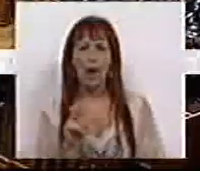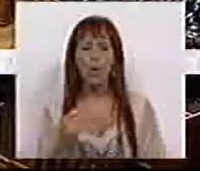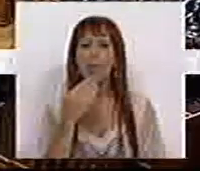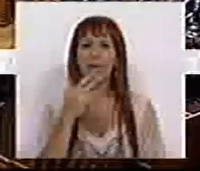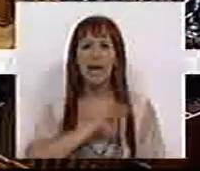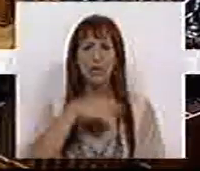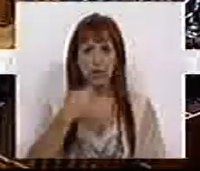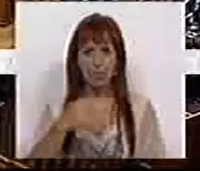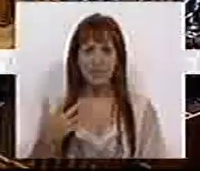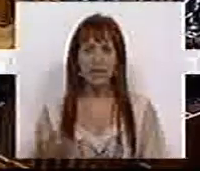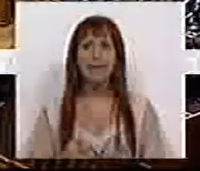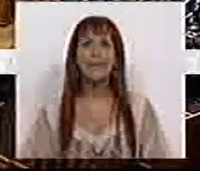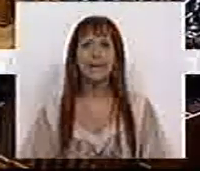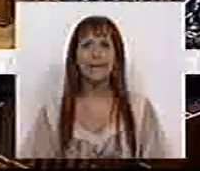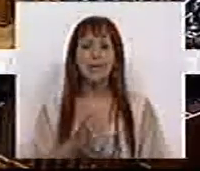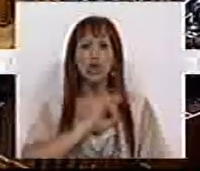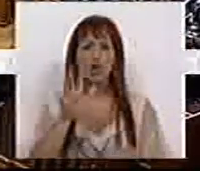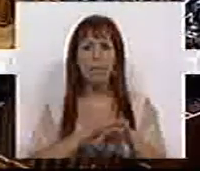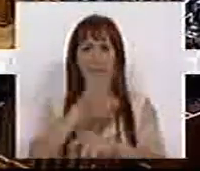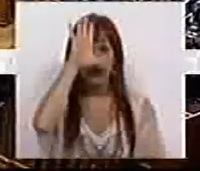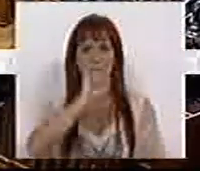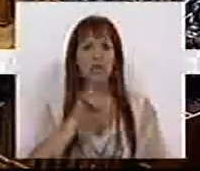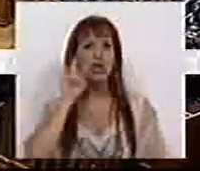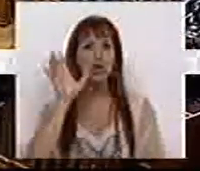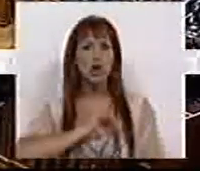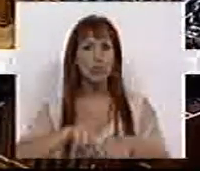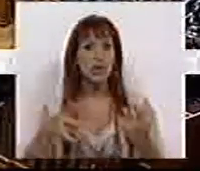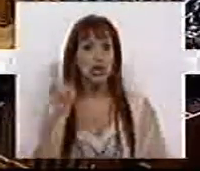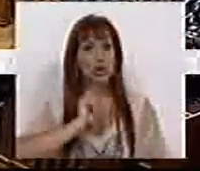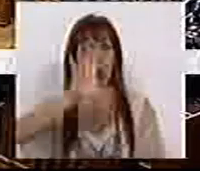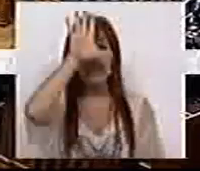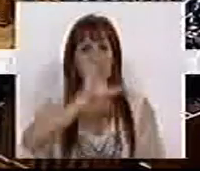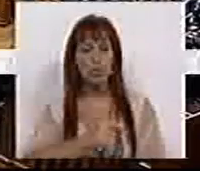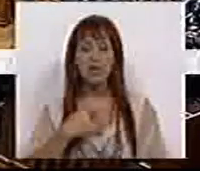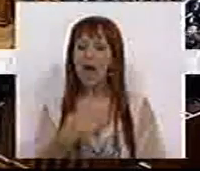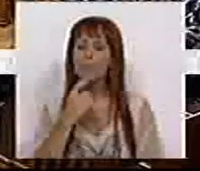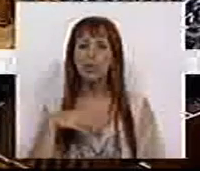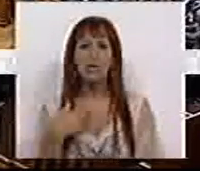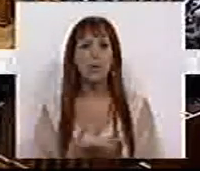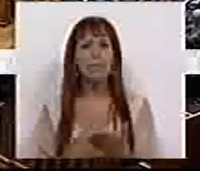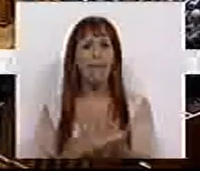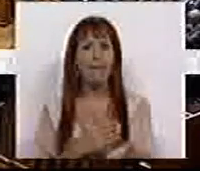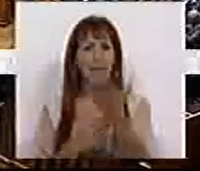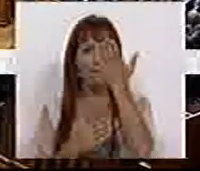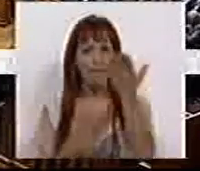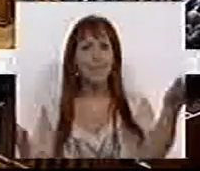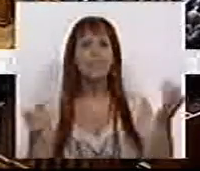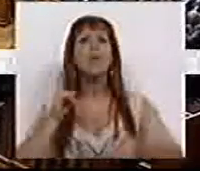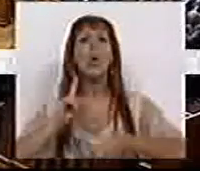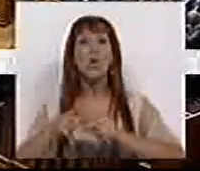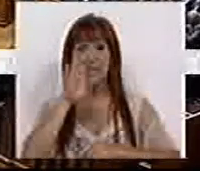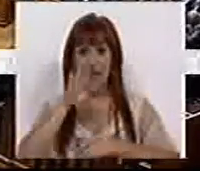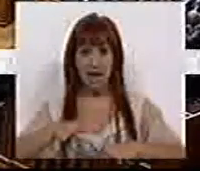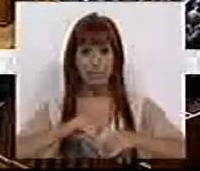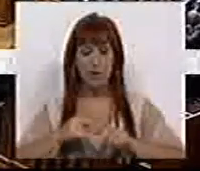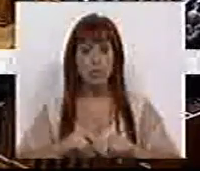Muito obrigado Sr. Presidente, Srs. Membros do Governo, Srs. Srs. Deputados, Sra. Ministra. A pergunta que eu lhe tenho para fazer é se